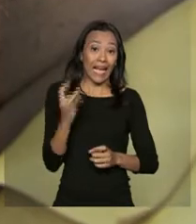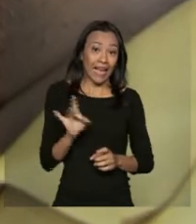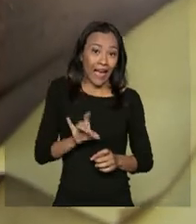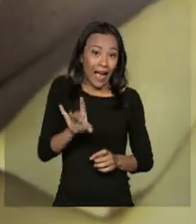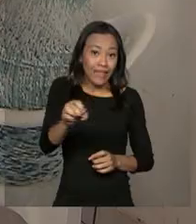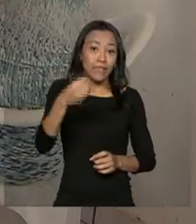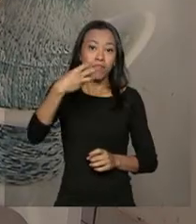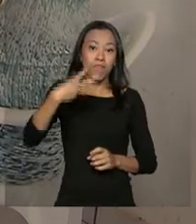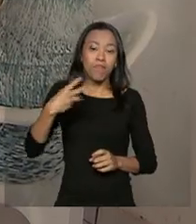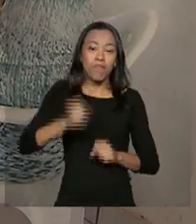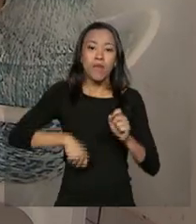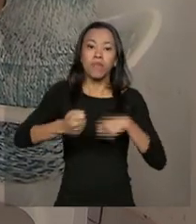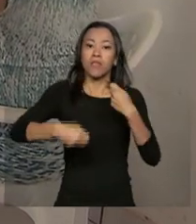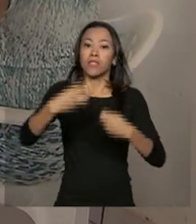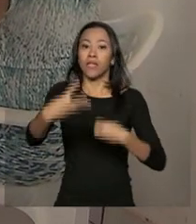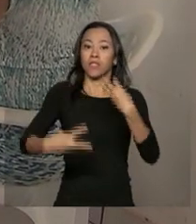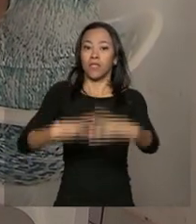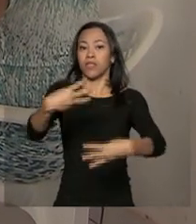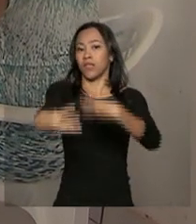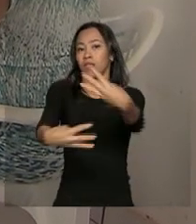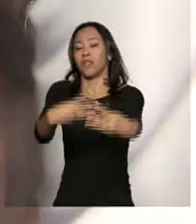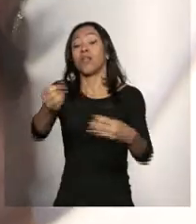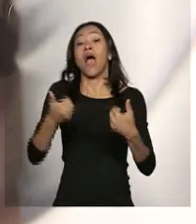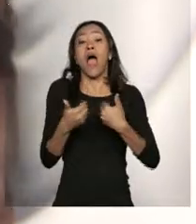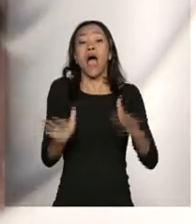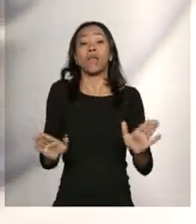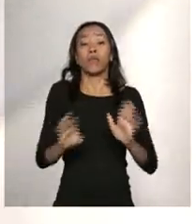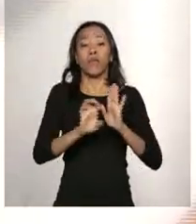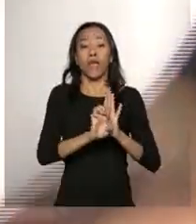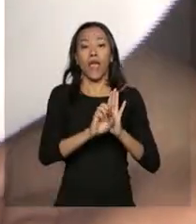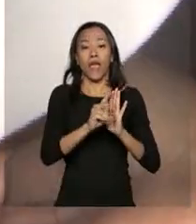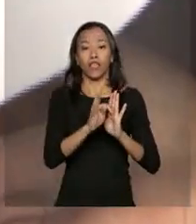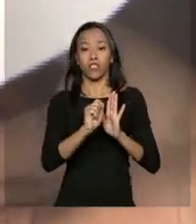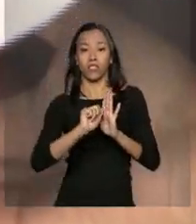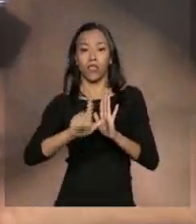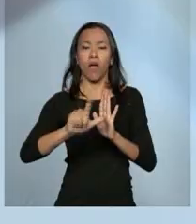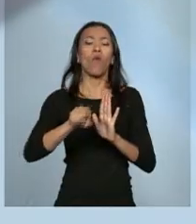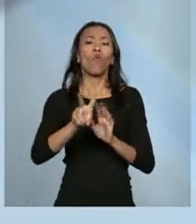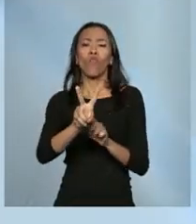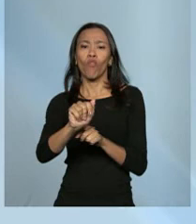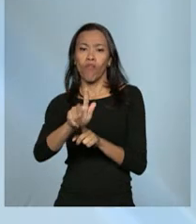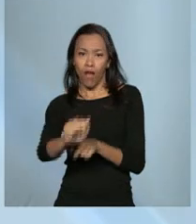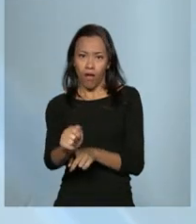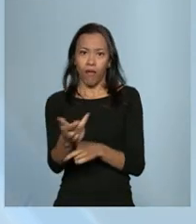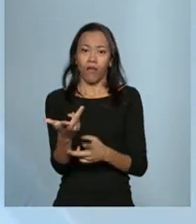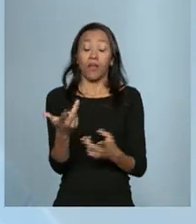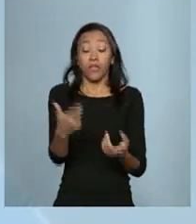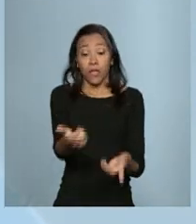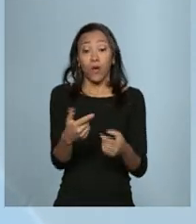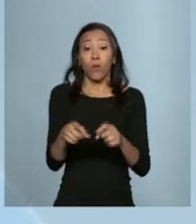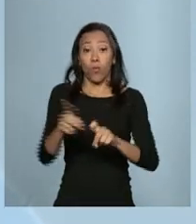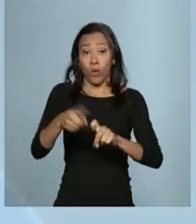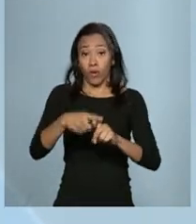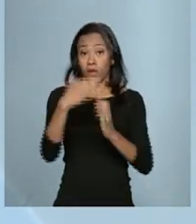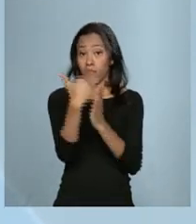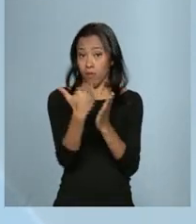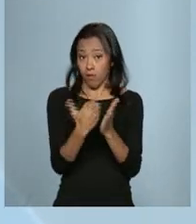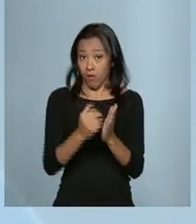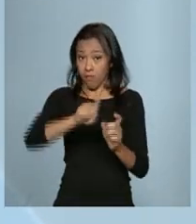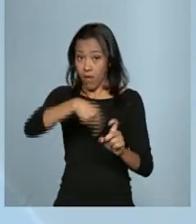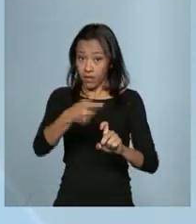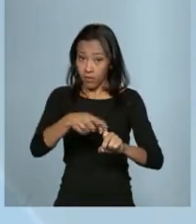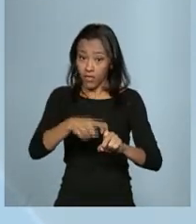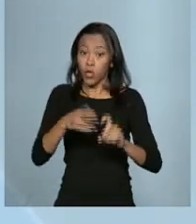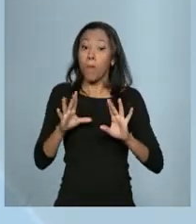lançar editais para reposição de vagas abertas pelo desligamento de profissionais. O Mais Médicos prevê também a melhoria da